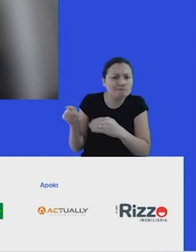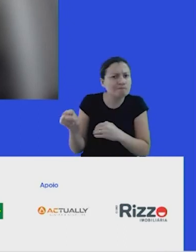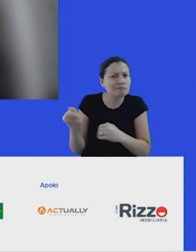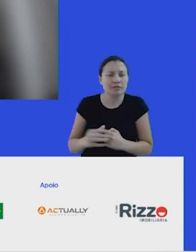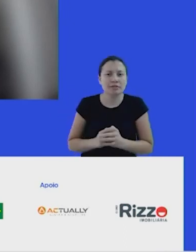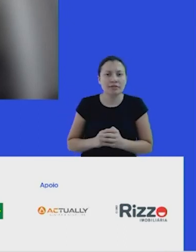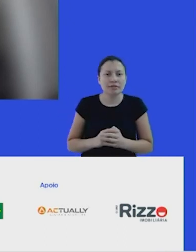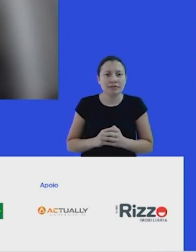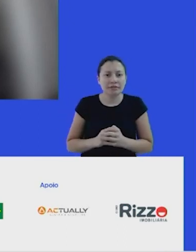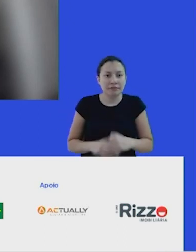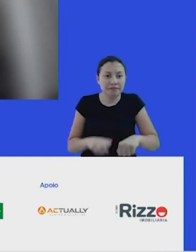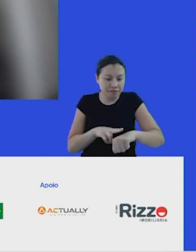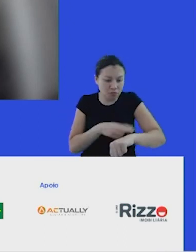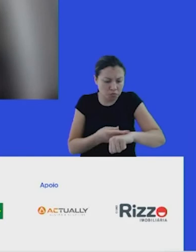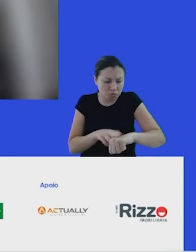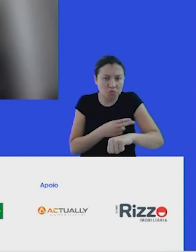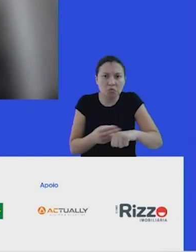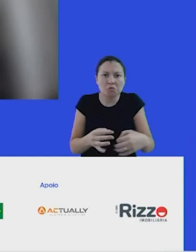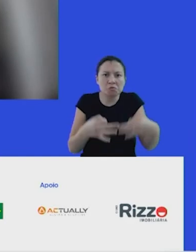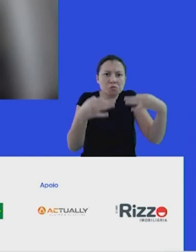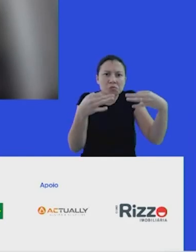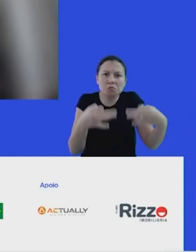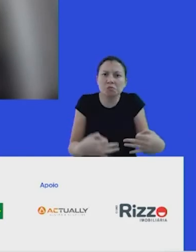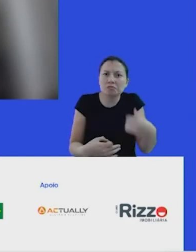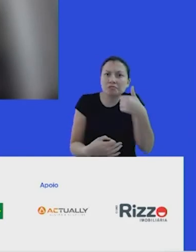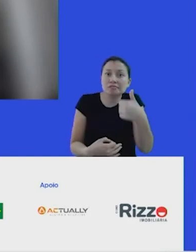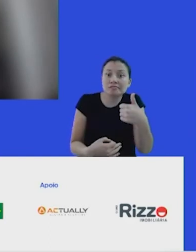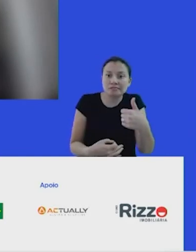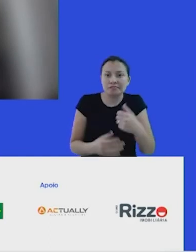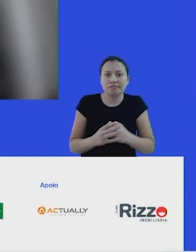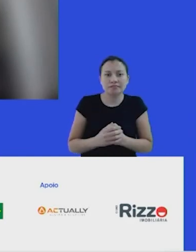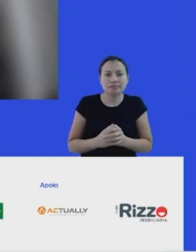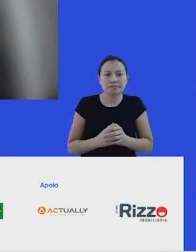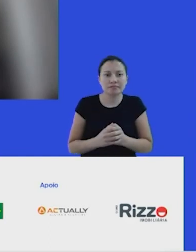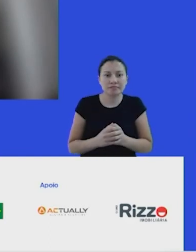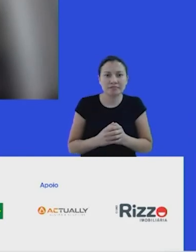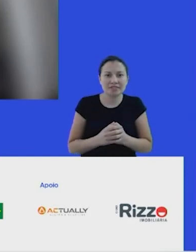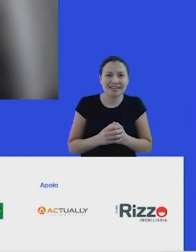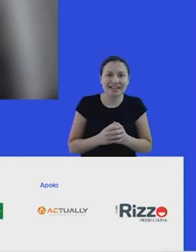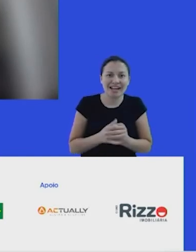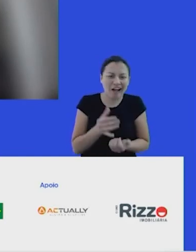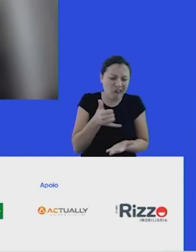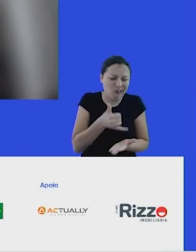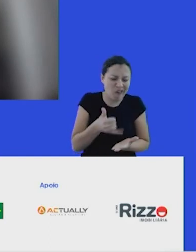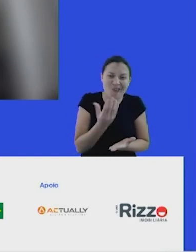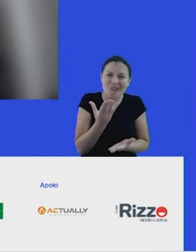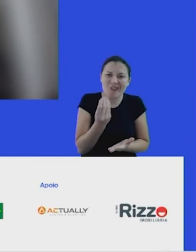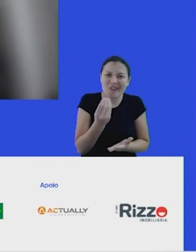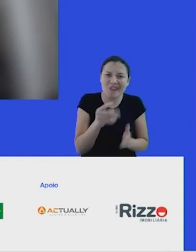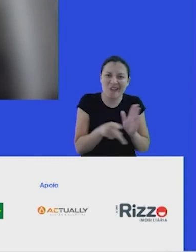um chocolate bem feito, ele tem menos tasa de gordura infantil, de obesidade infantil,